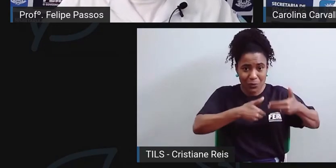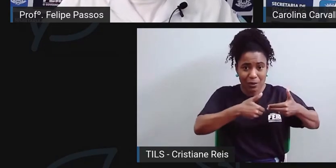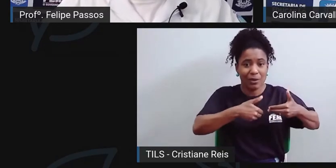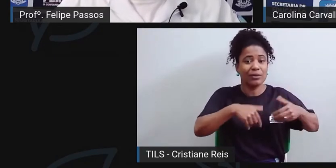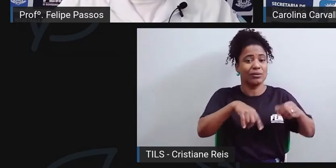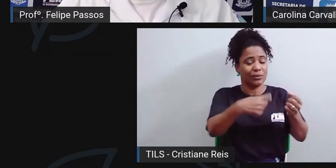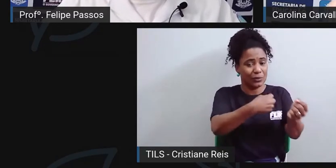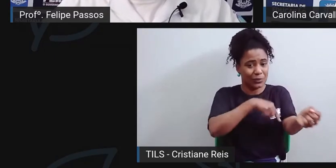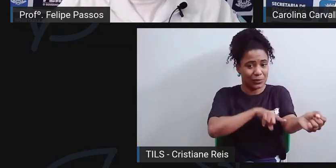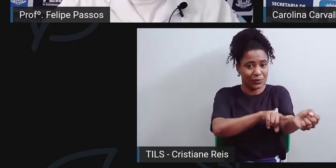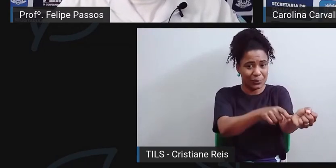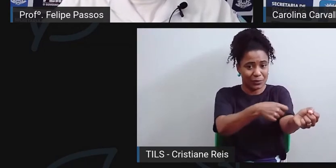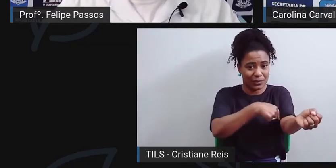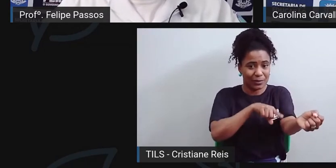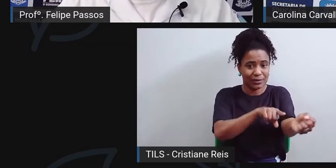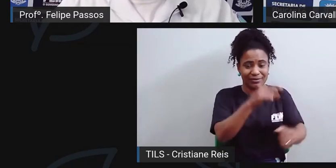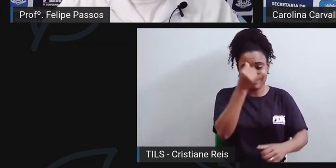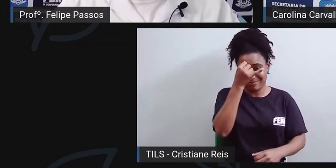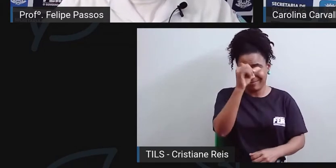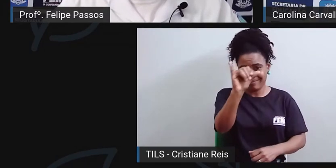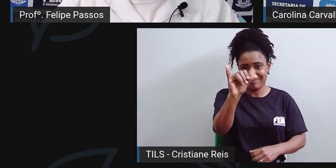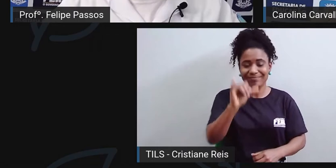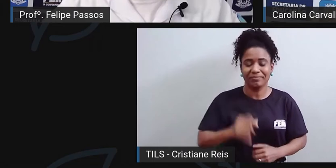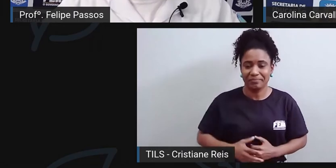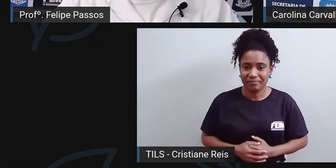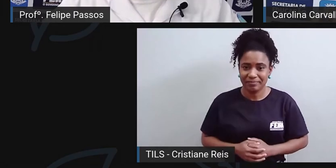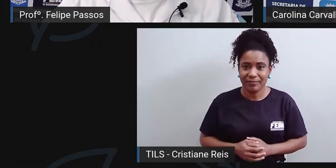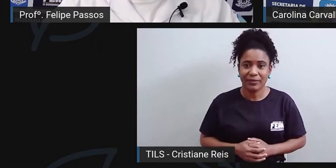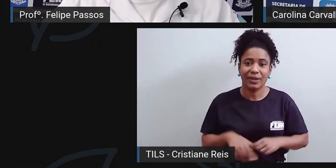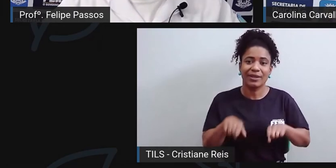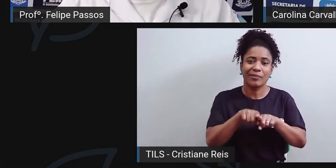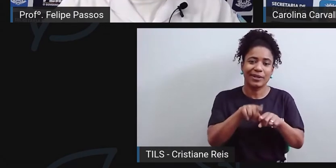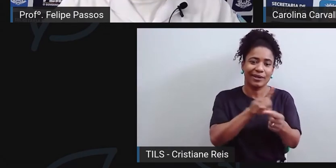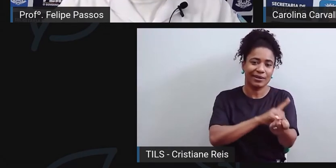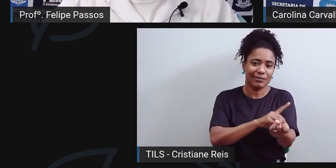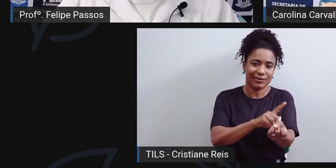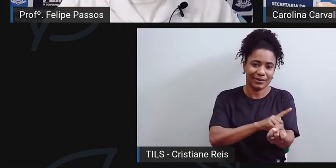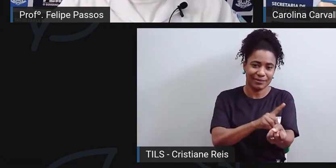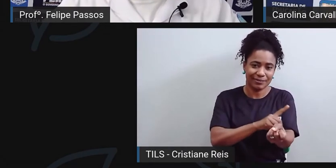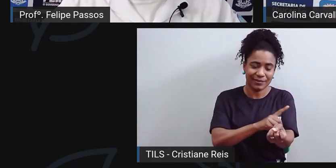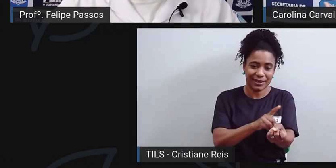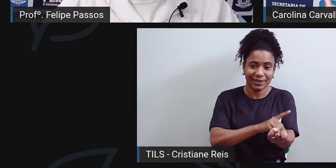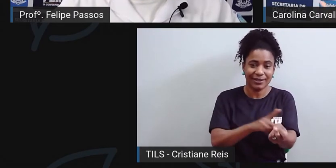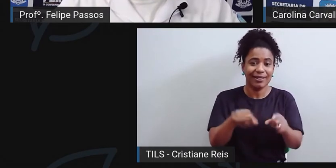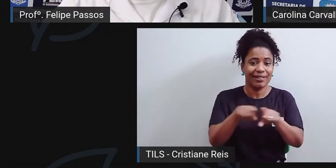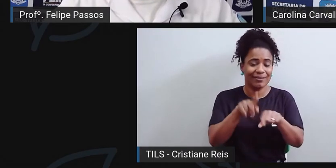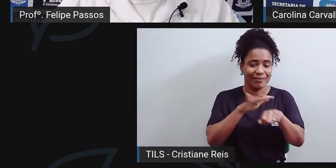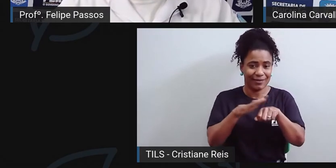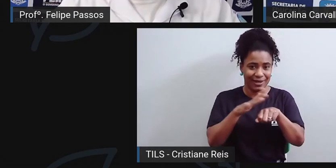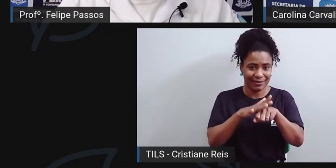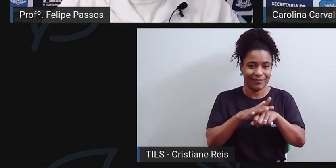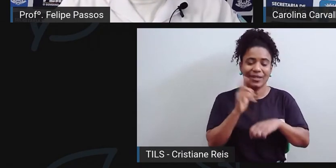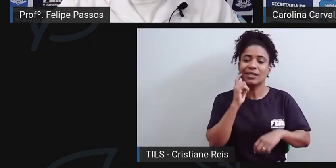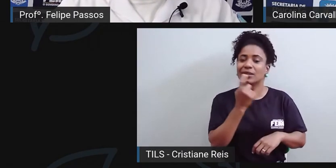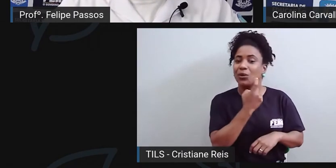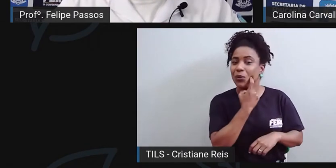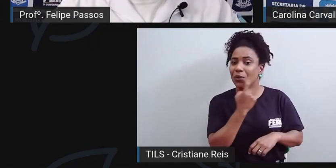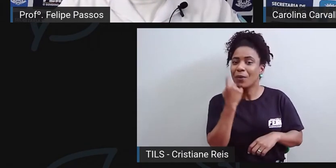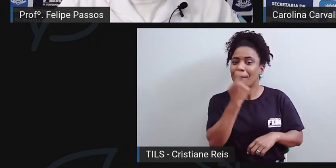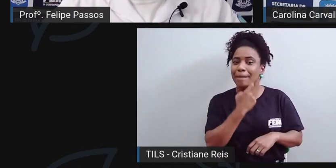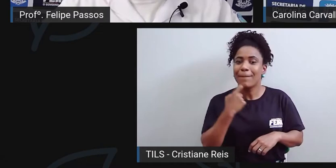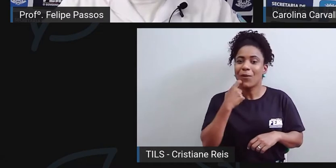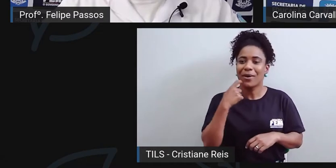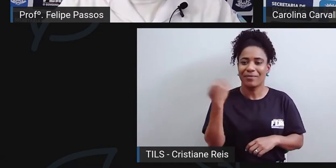entre outros casos, a gente falou anteriormente também do diabetes. A questão do diabetes e a saúde bucal é bem interessante. É